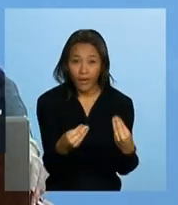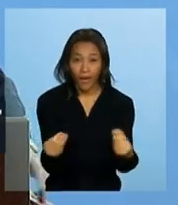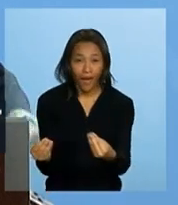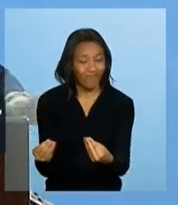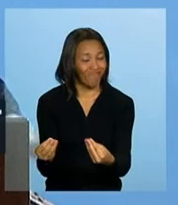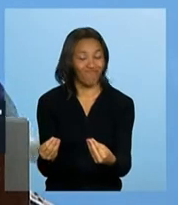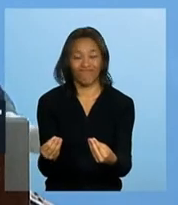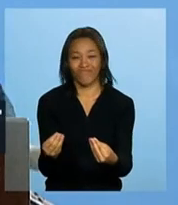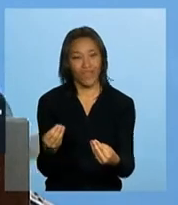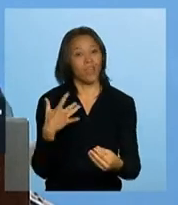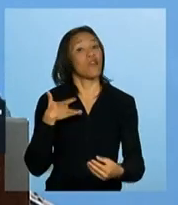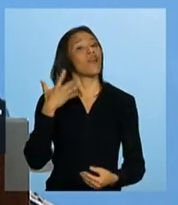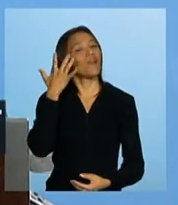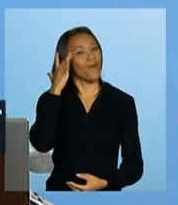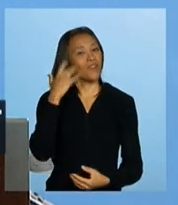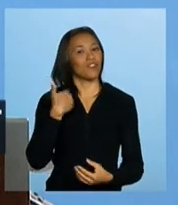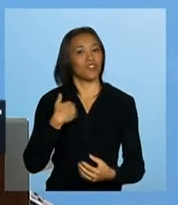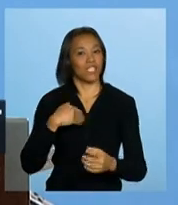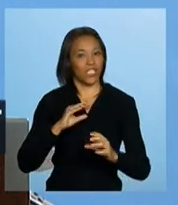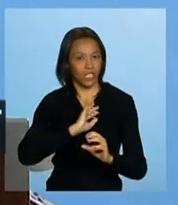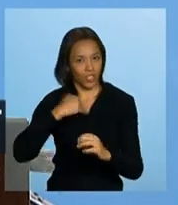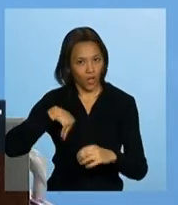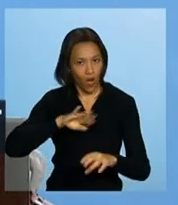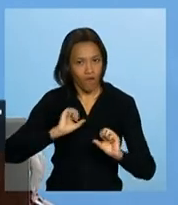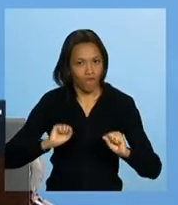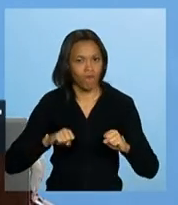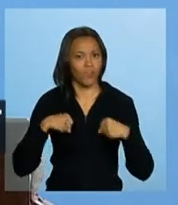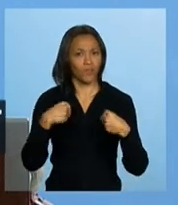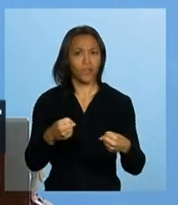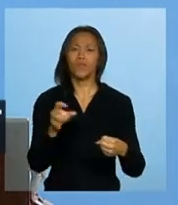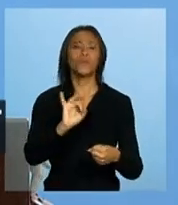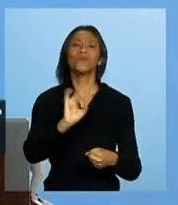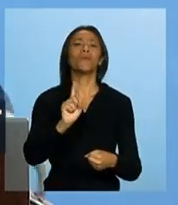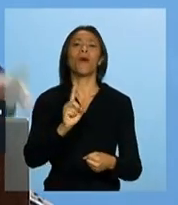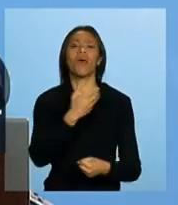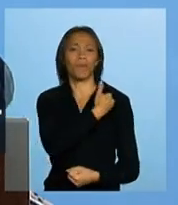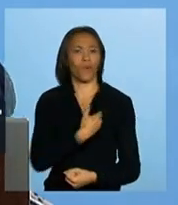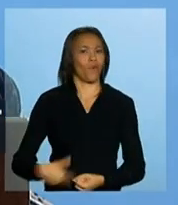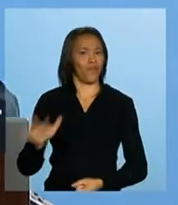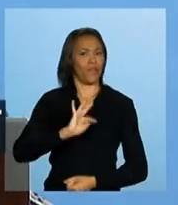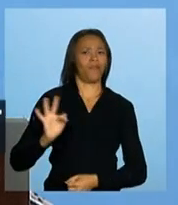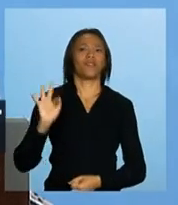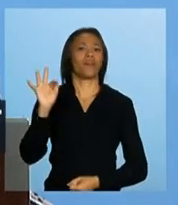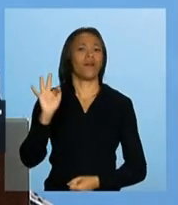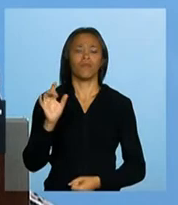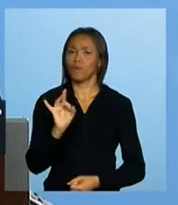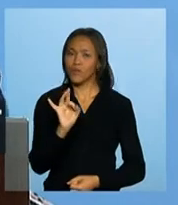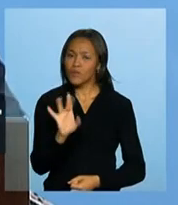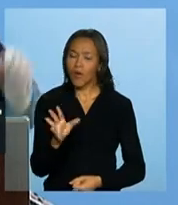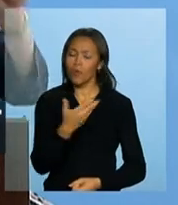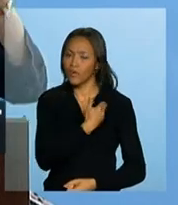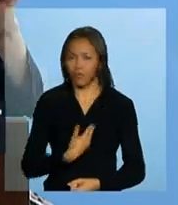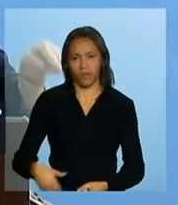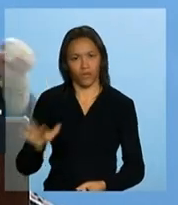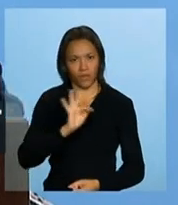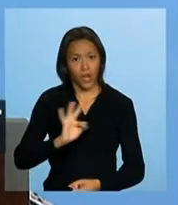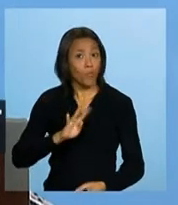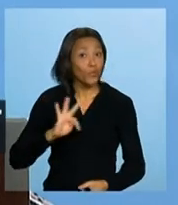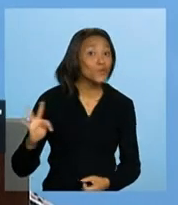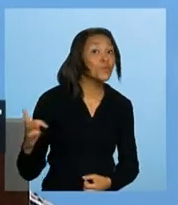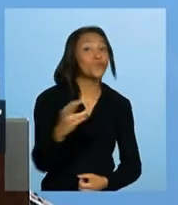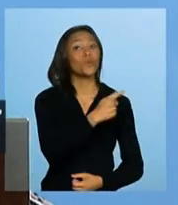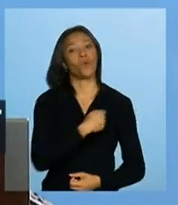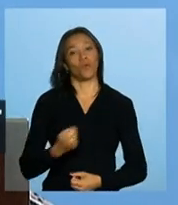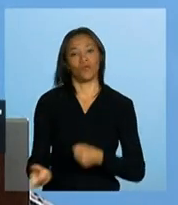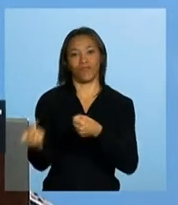Eu acho que esse esforço feito, e não estou dizendo que é pelo governo federal, não, que não é só pelo governo federal, não, por todos